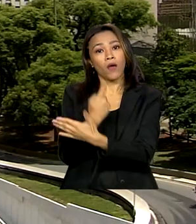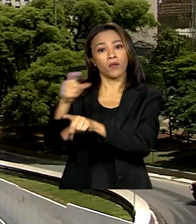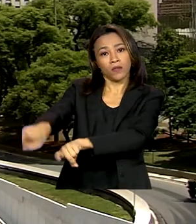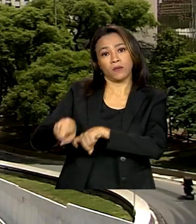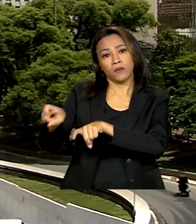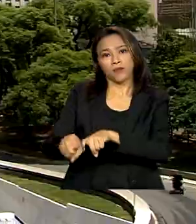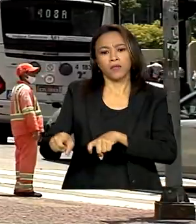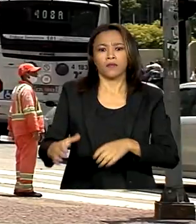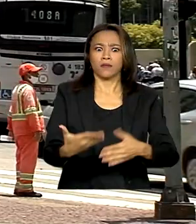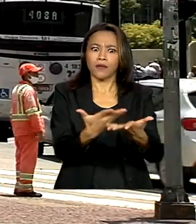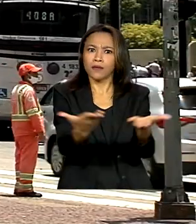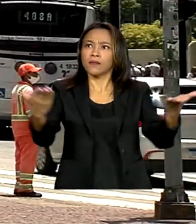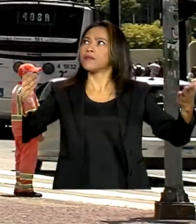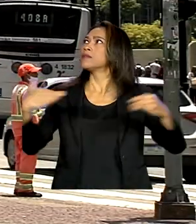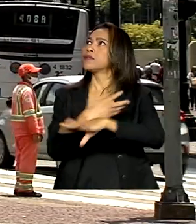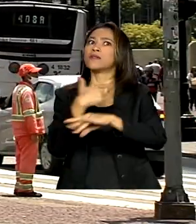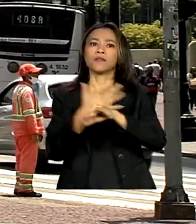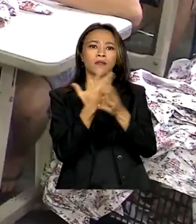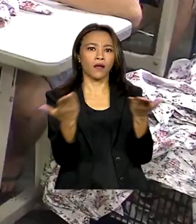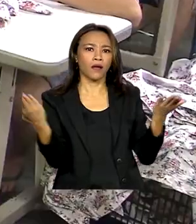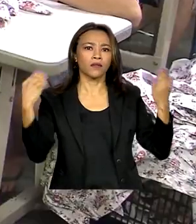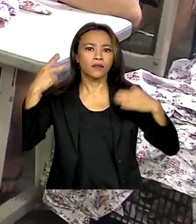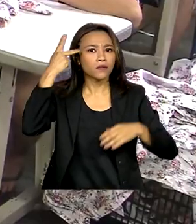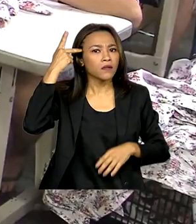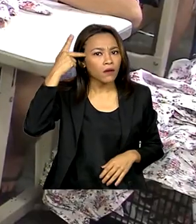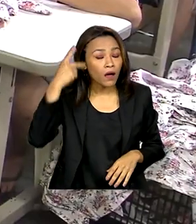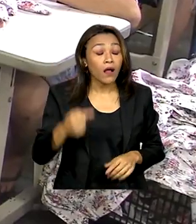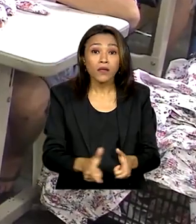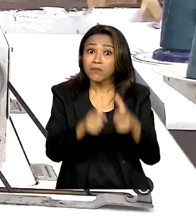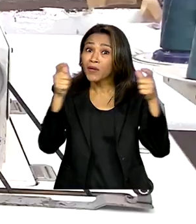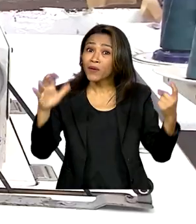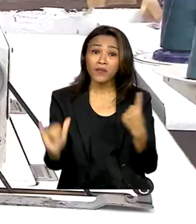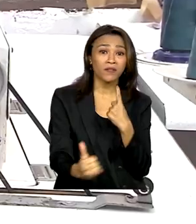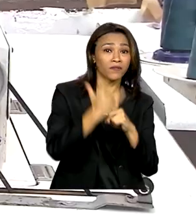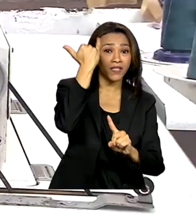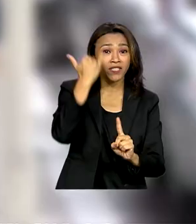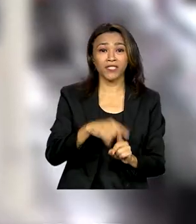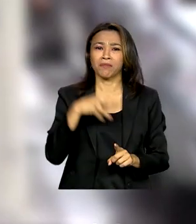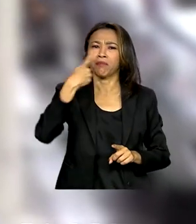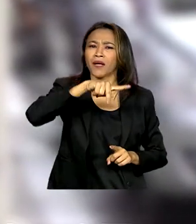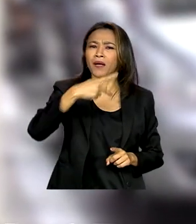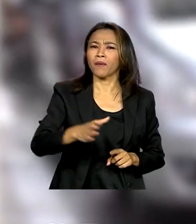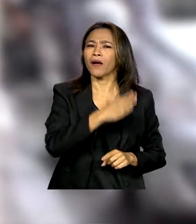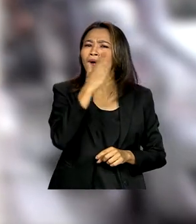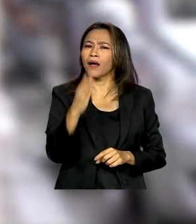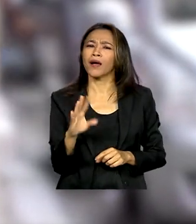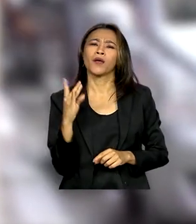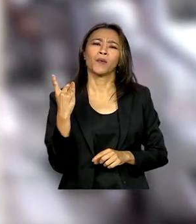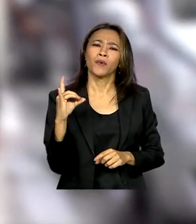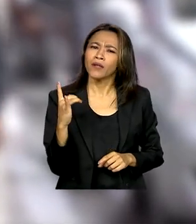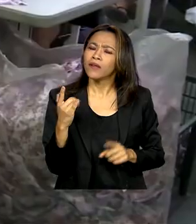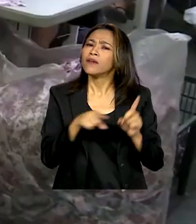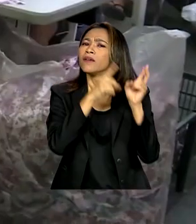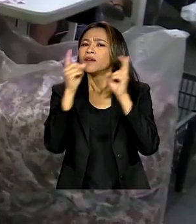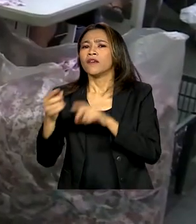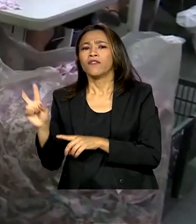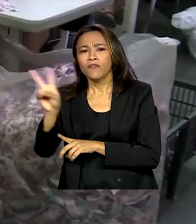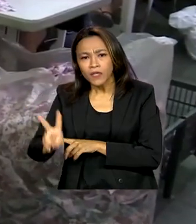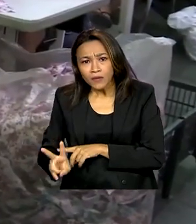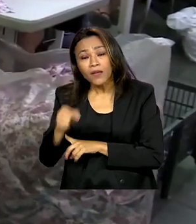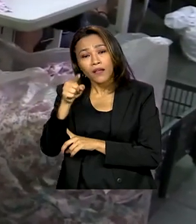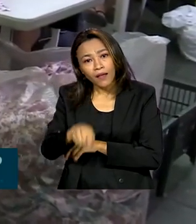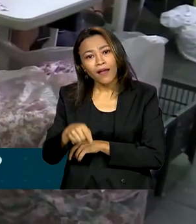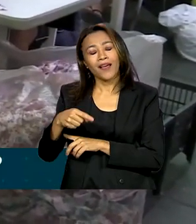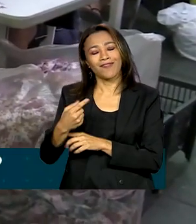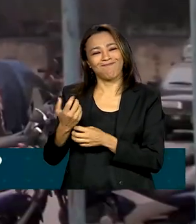grandes cidades, principalmente em São Paulo, as maiores vítimas são paraguaios, bolivianos e venezuelanos, explorados pela